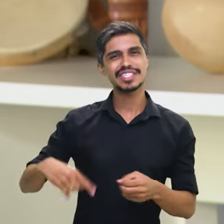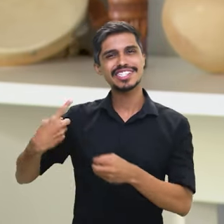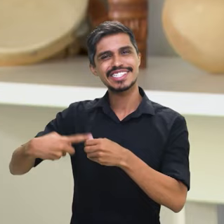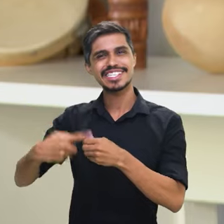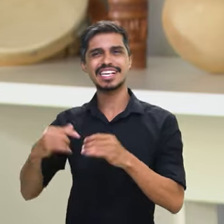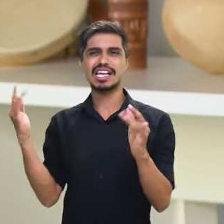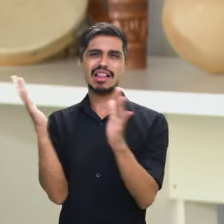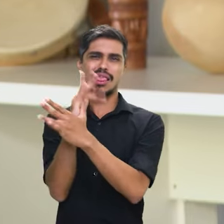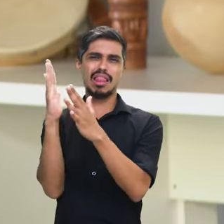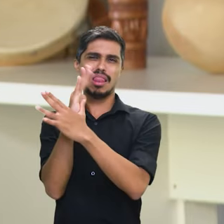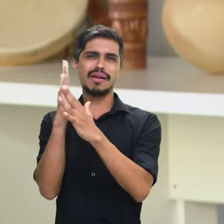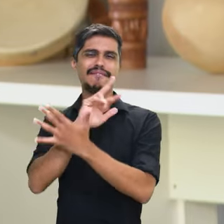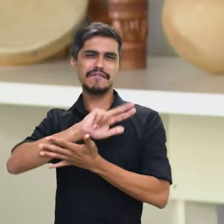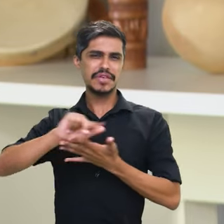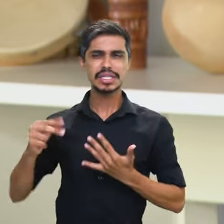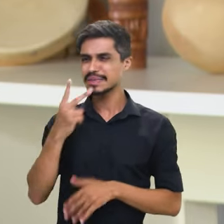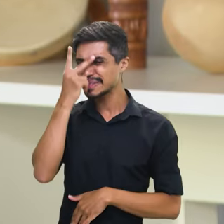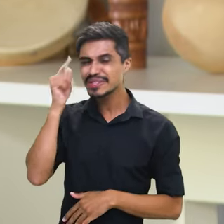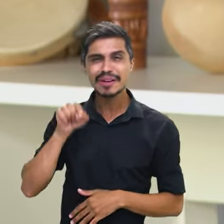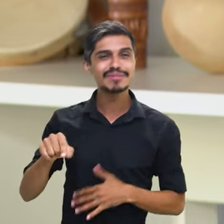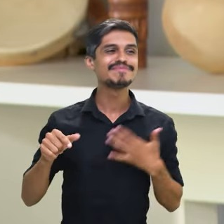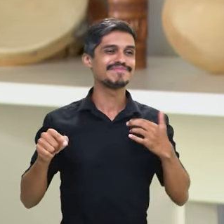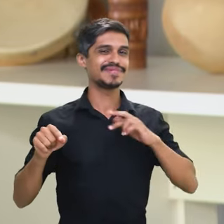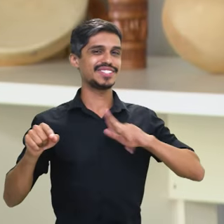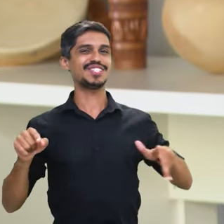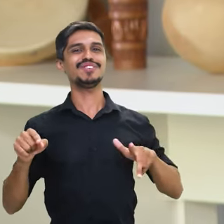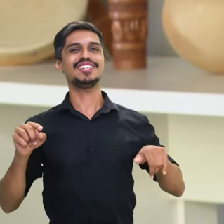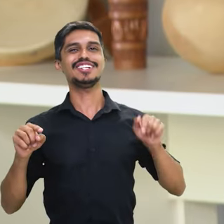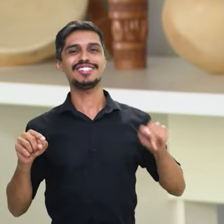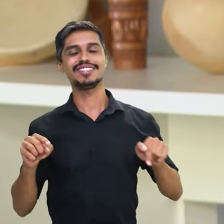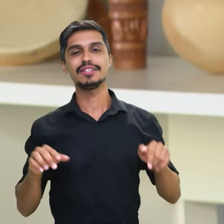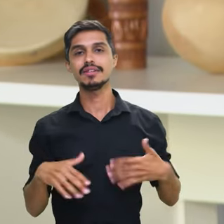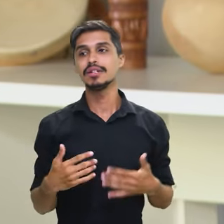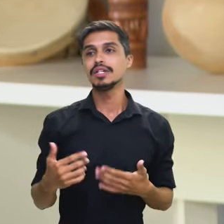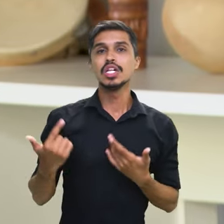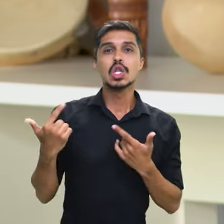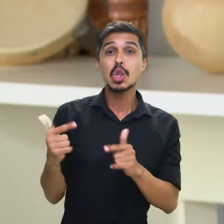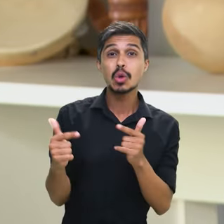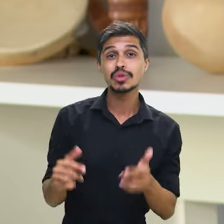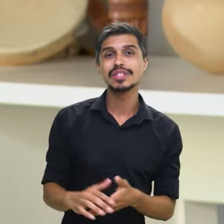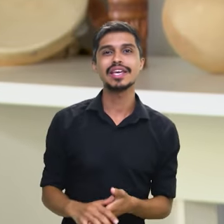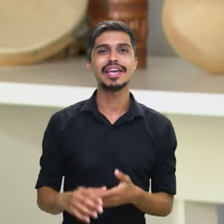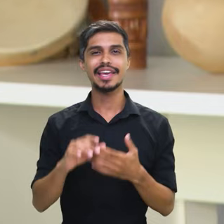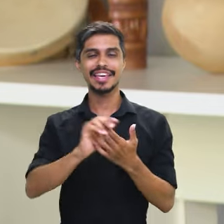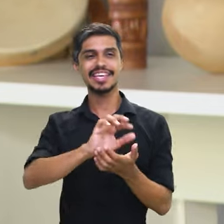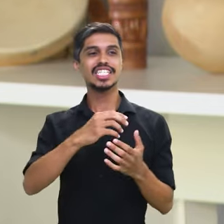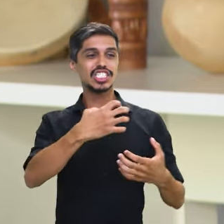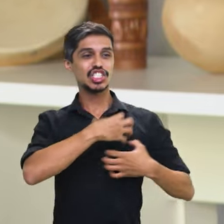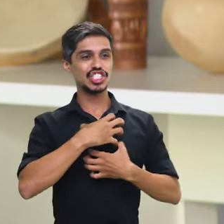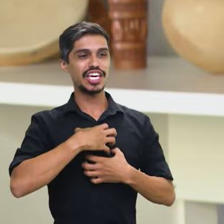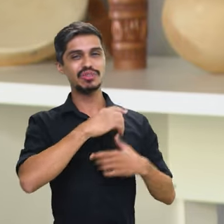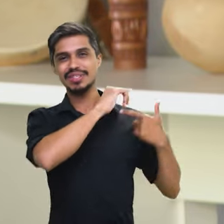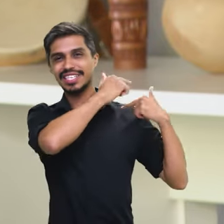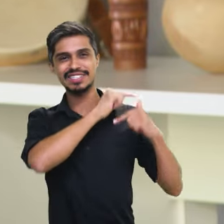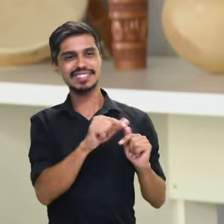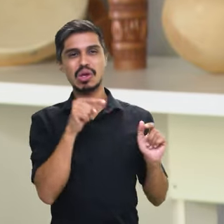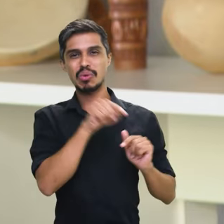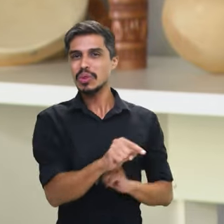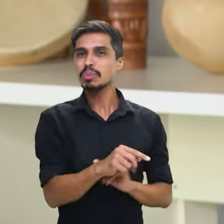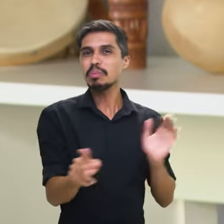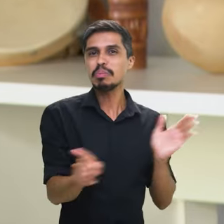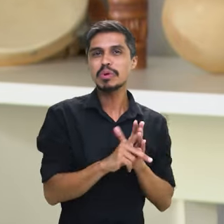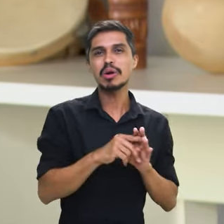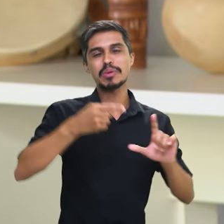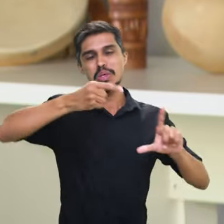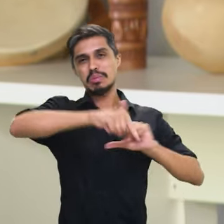coisas que você não tem mais na vivência urbana. Você não tem a cadeira lá de fora da porta, você não tem o Congado, o São Gonçalo,